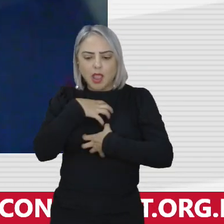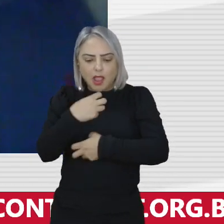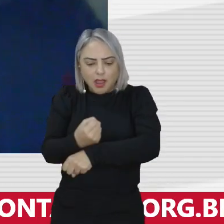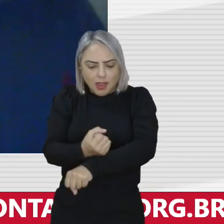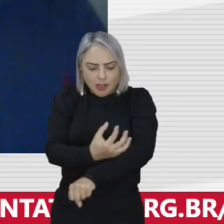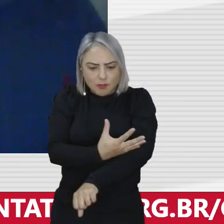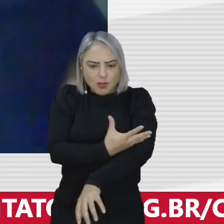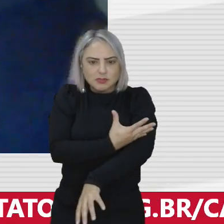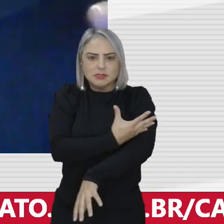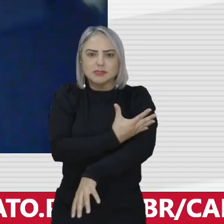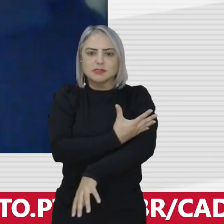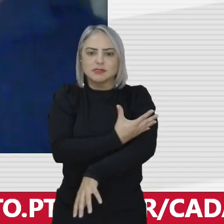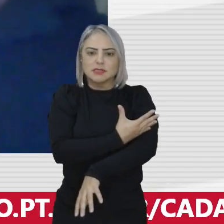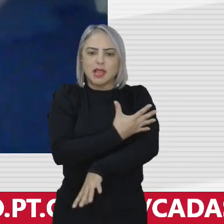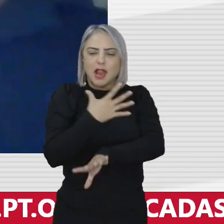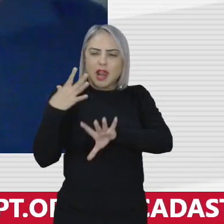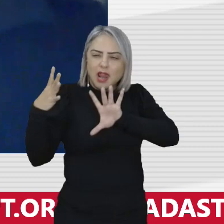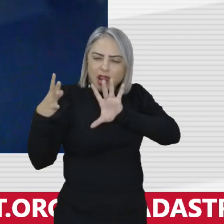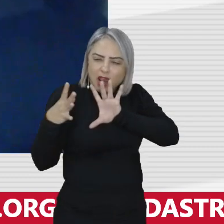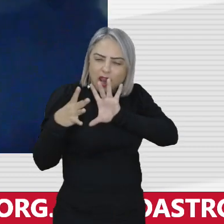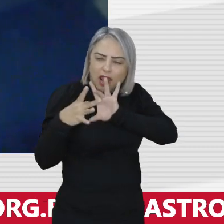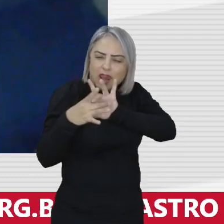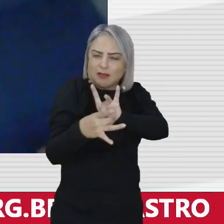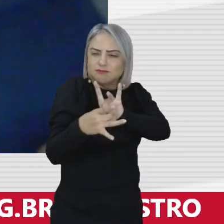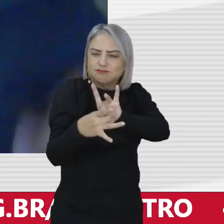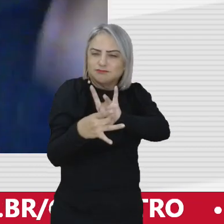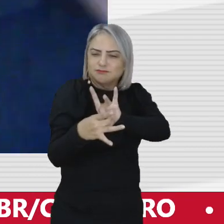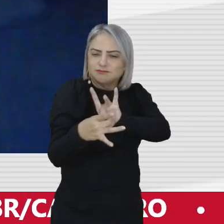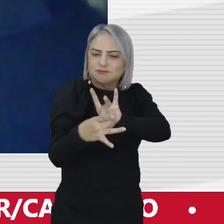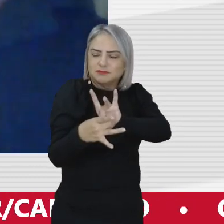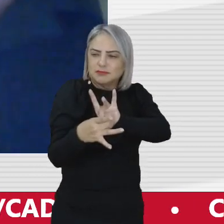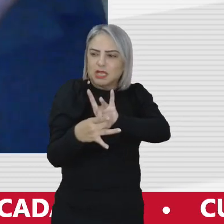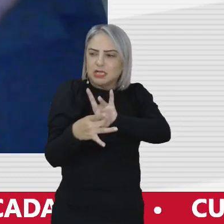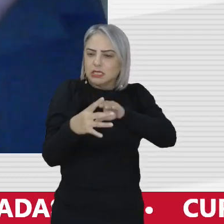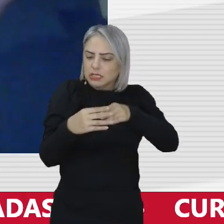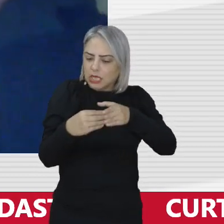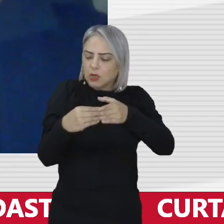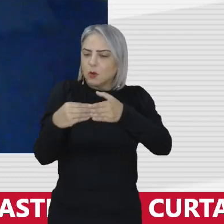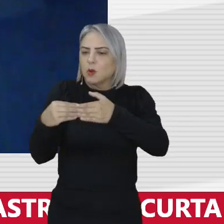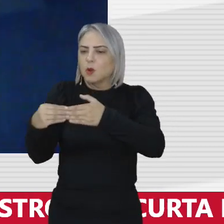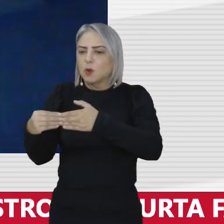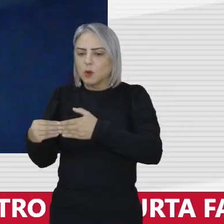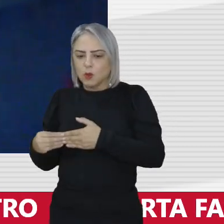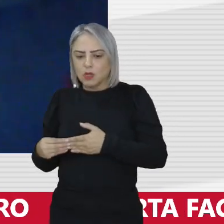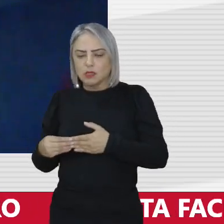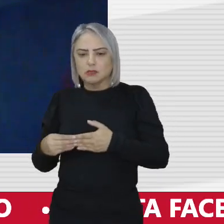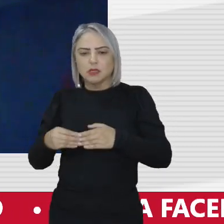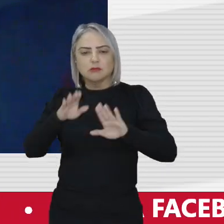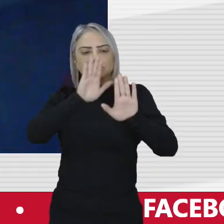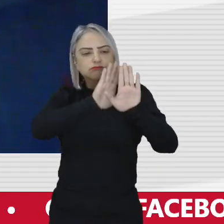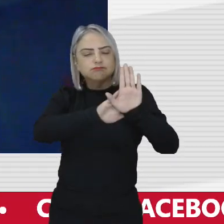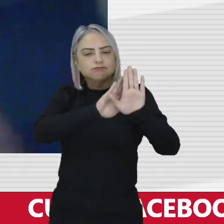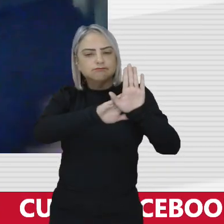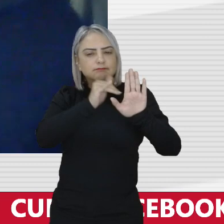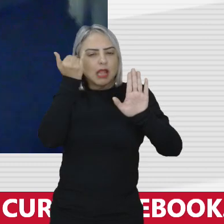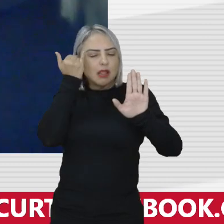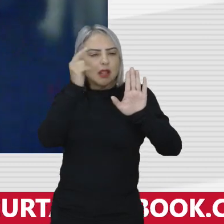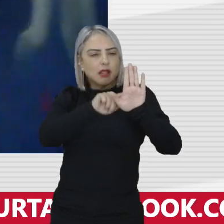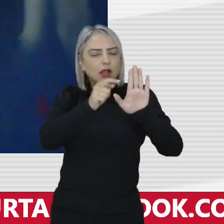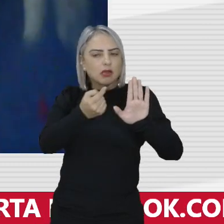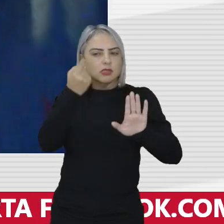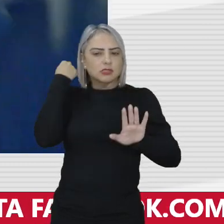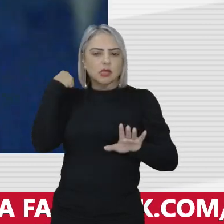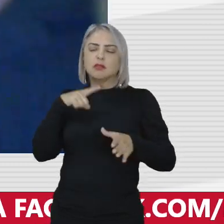é a liga da condução da ideologia eu tenho